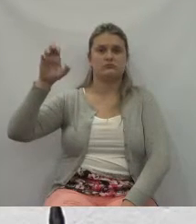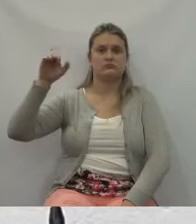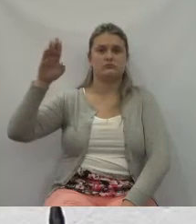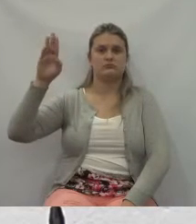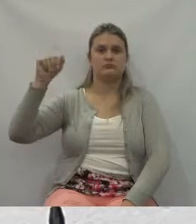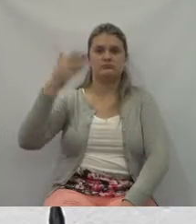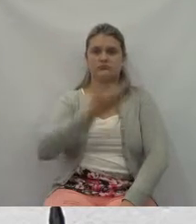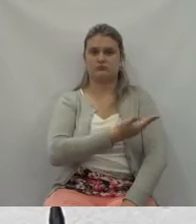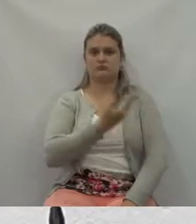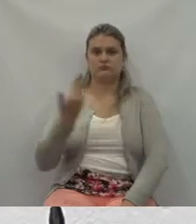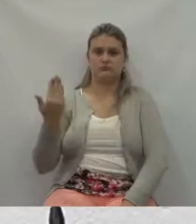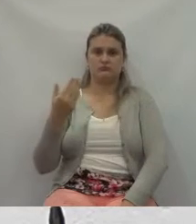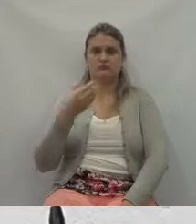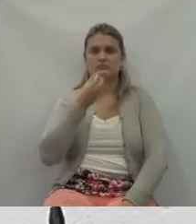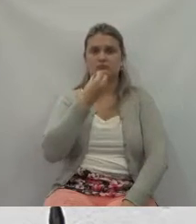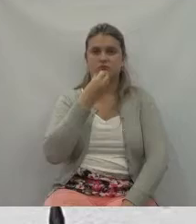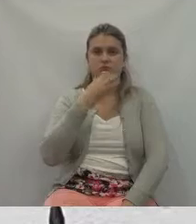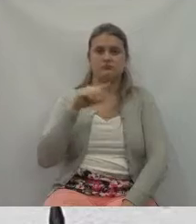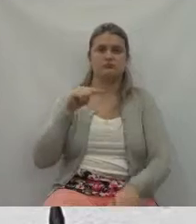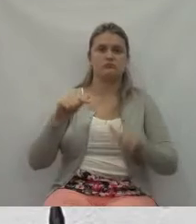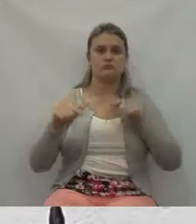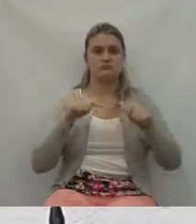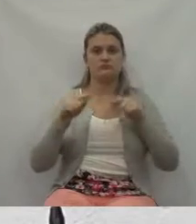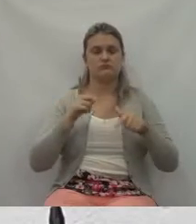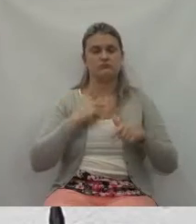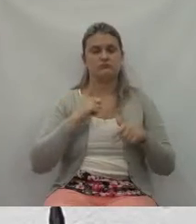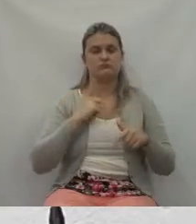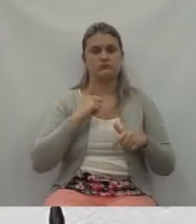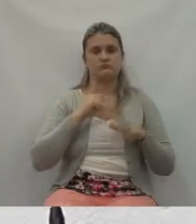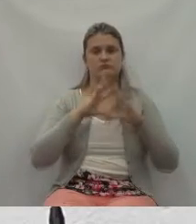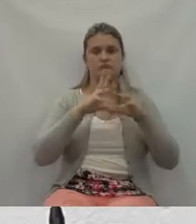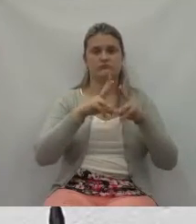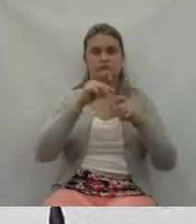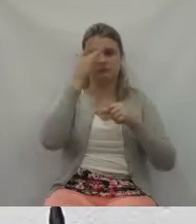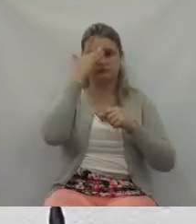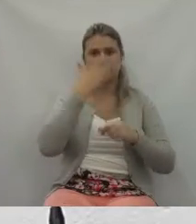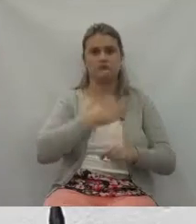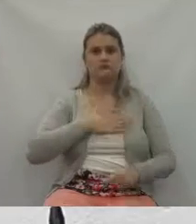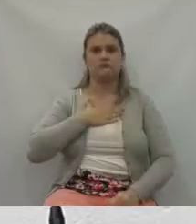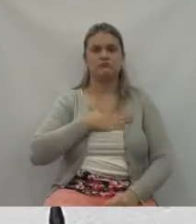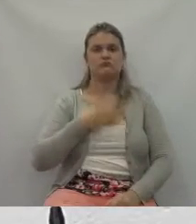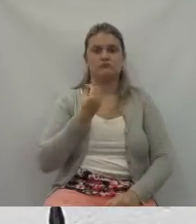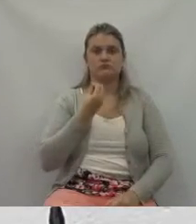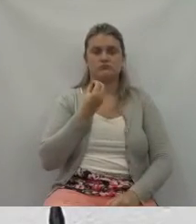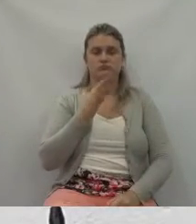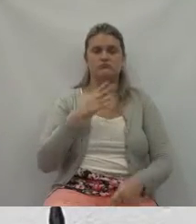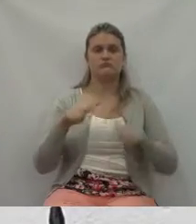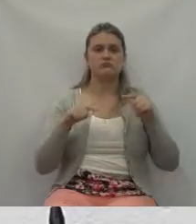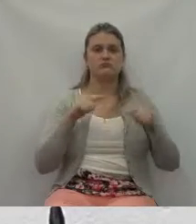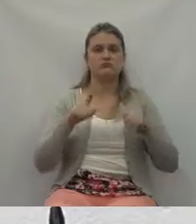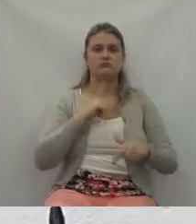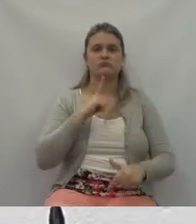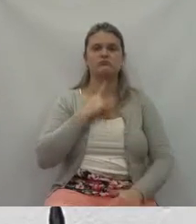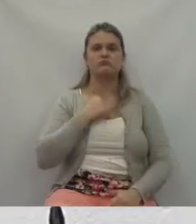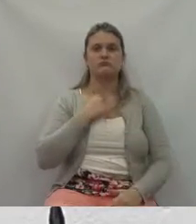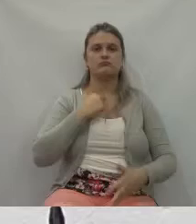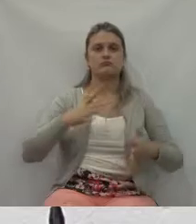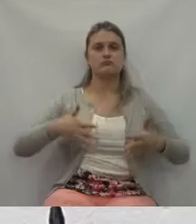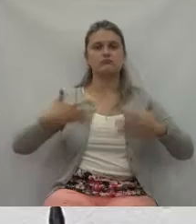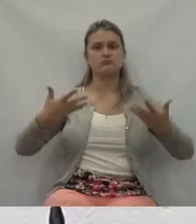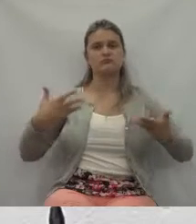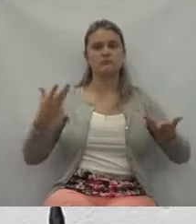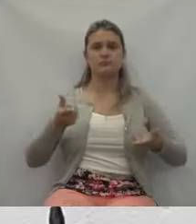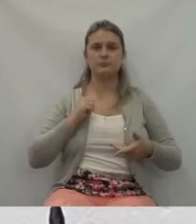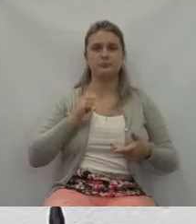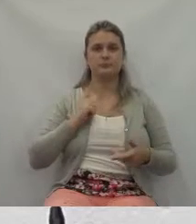trabalho, está conquistando todo mundo e está trabalhando com vontade, com ânimo, integrado com a sociedade.